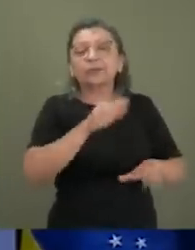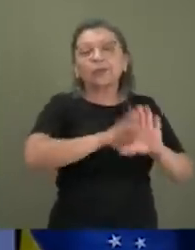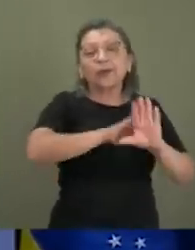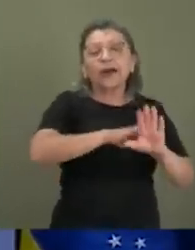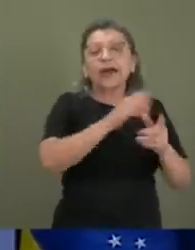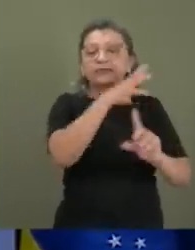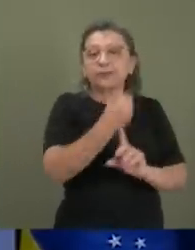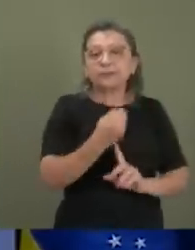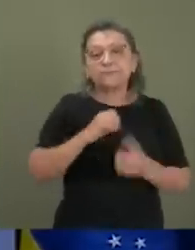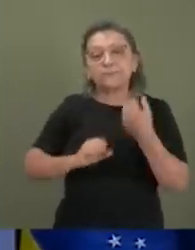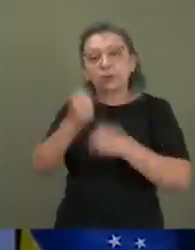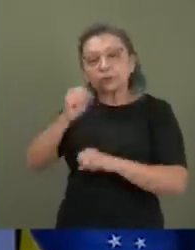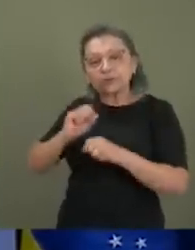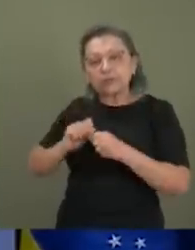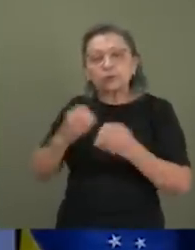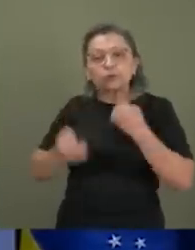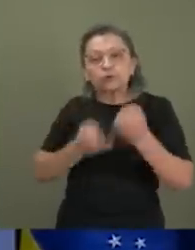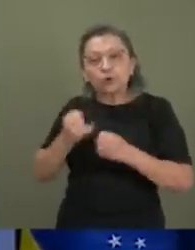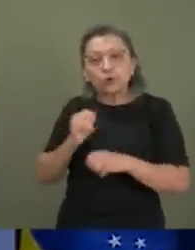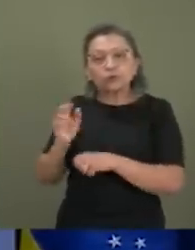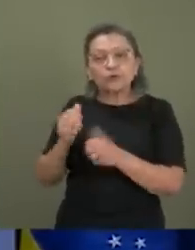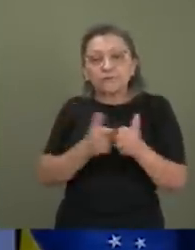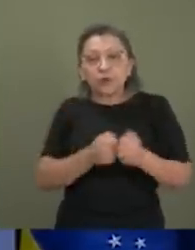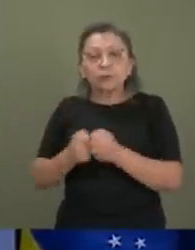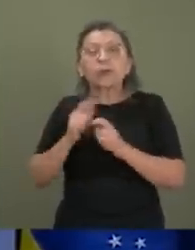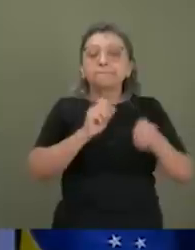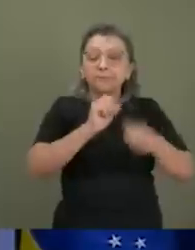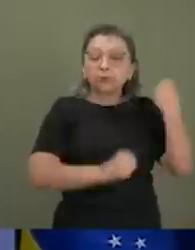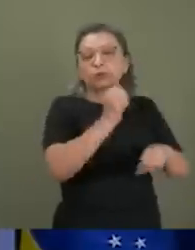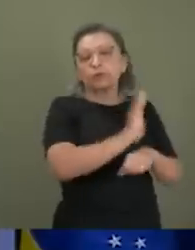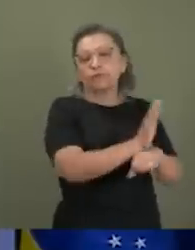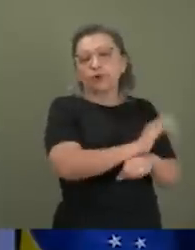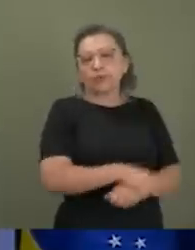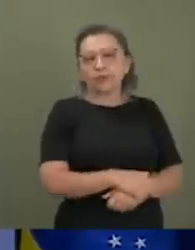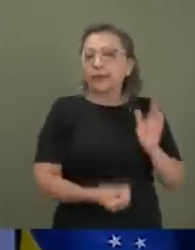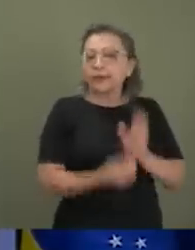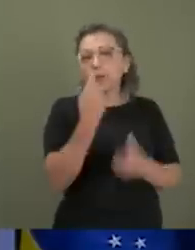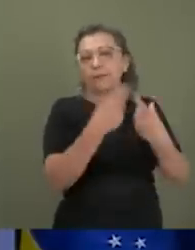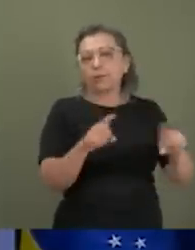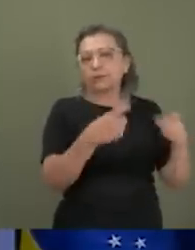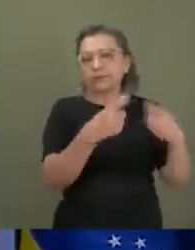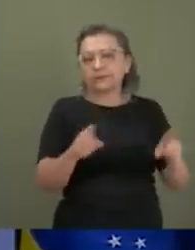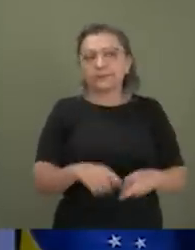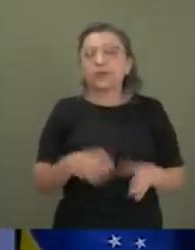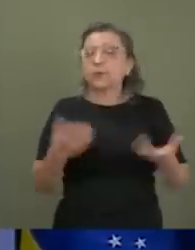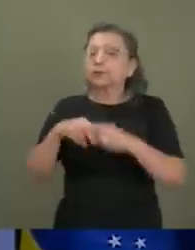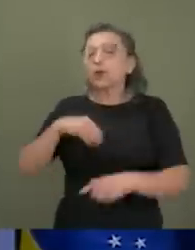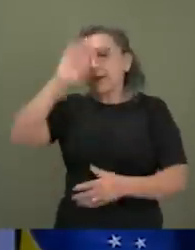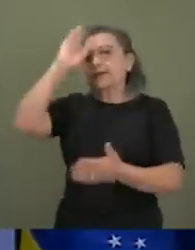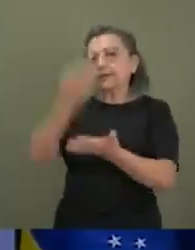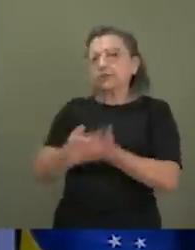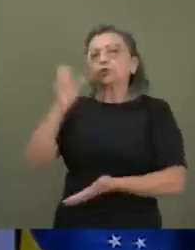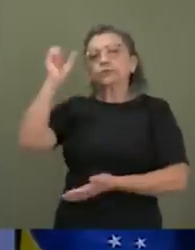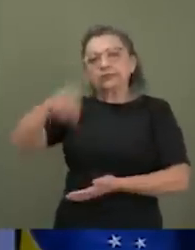trabalhando artisticamente para produzir um jogo de videogame do que para produzir um filme, do que para produzir uma música. E, portanto, eu acredito, sim,